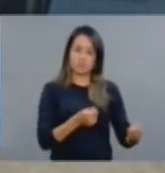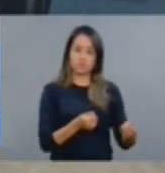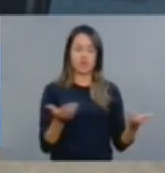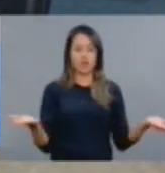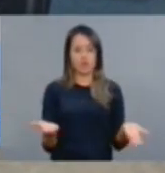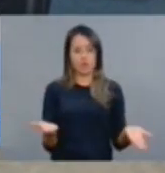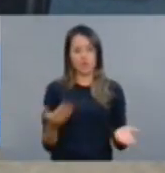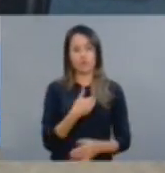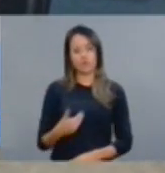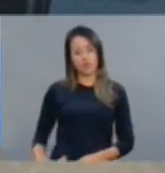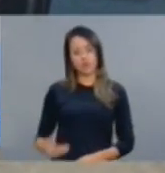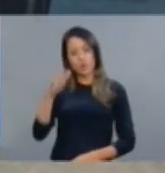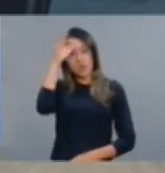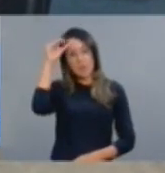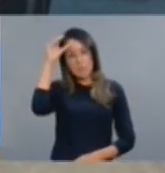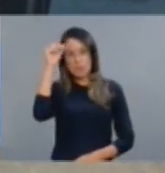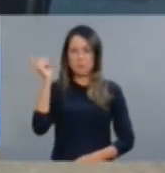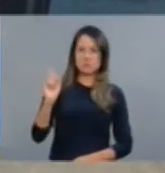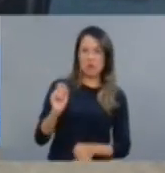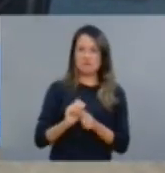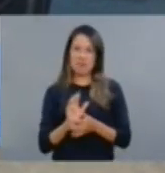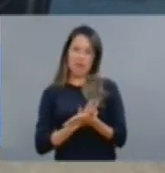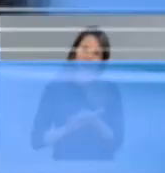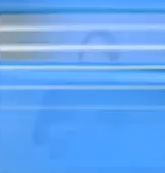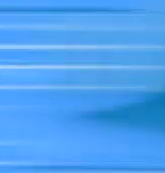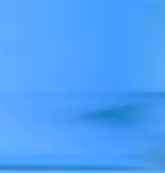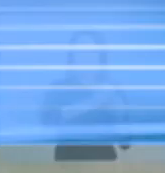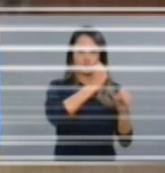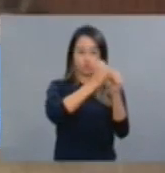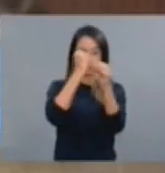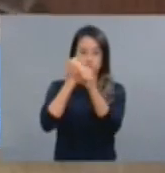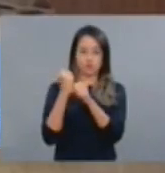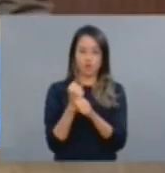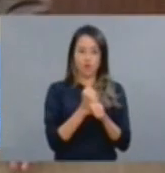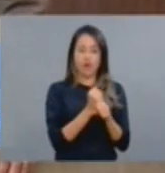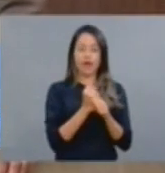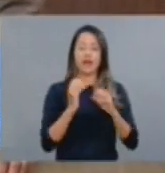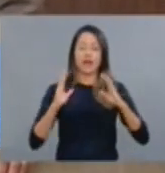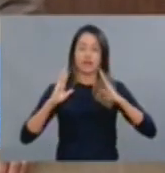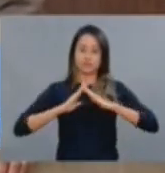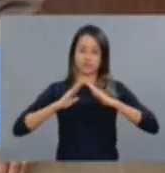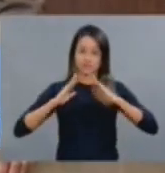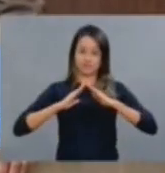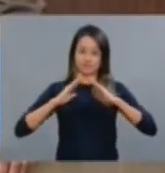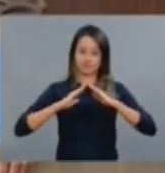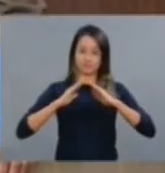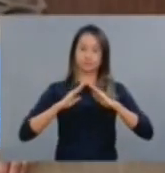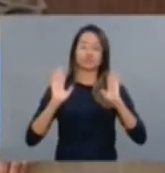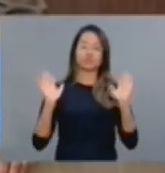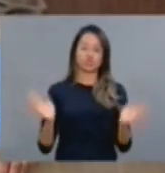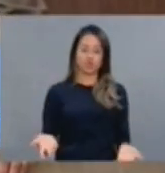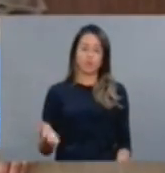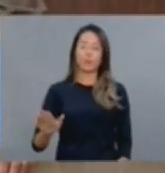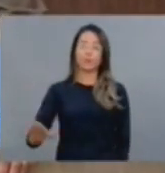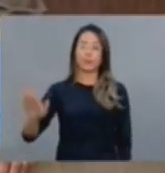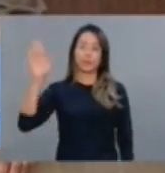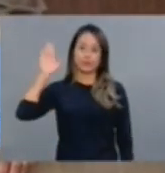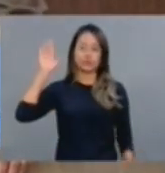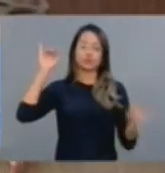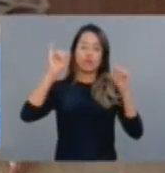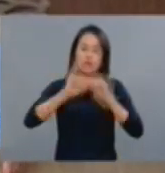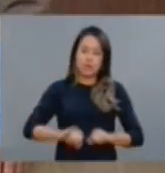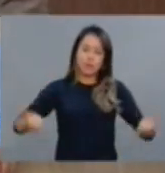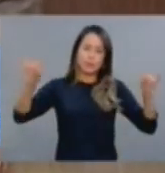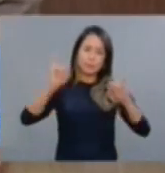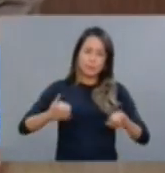dizer que o governador Camilo Santana não vem trabalhando e contribuindo para o desenvolvimento. Construção de casas que foi prometido em campanha